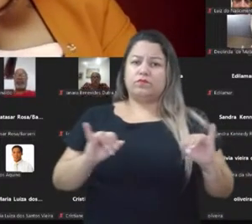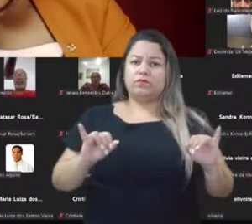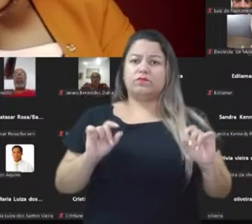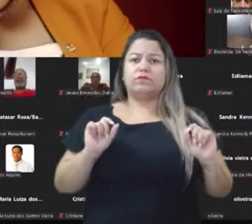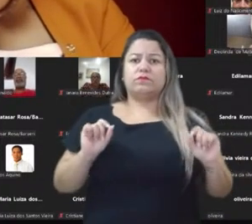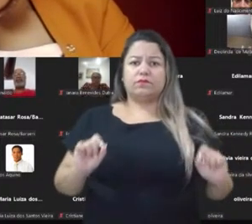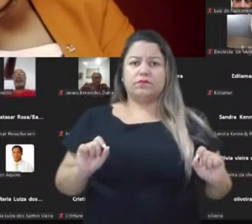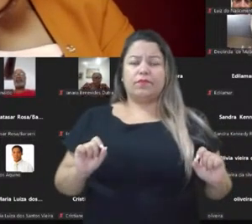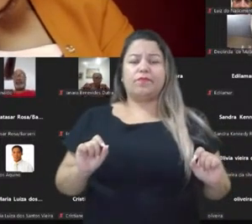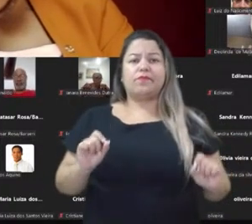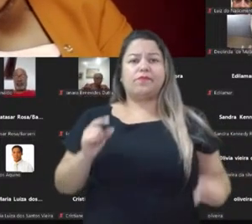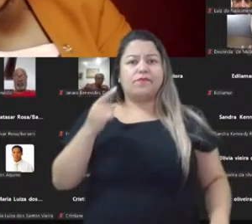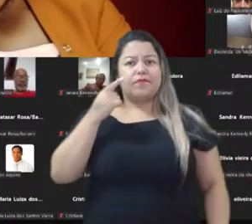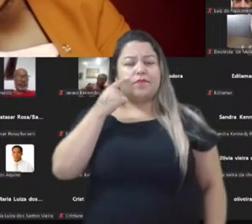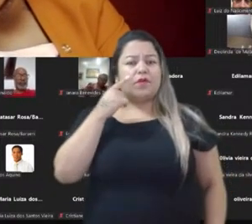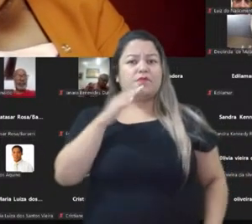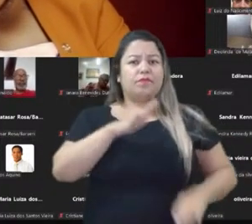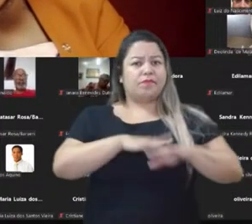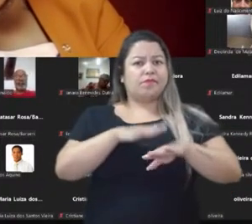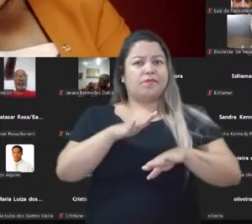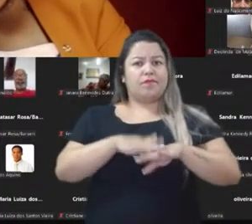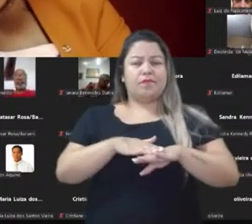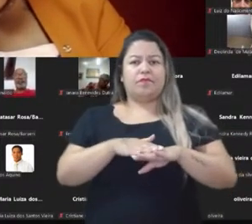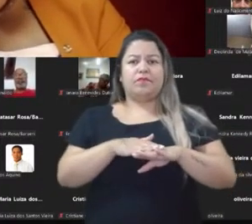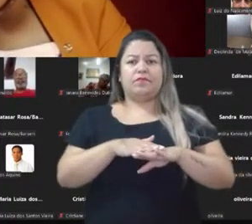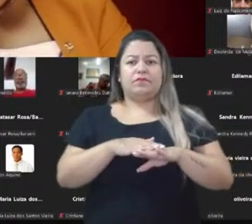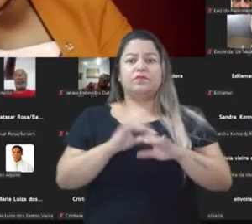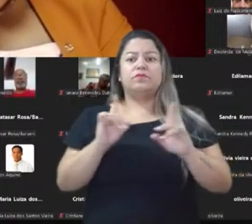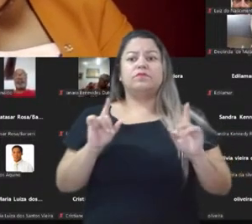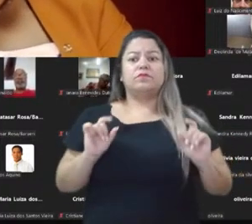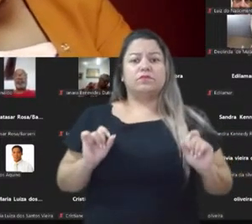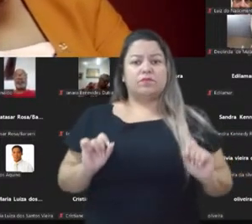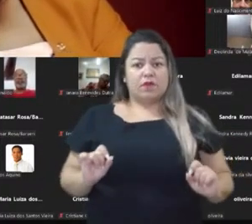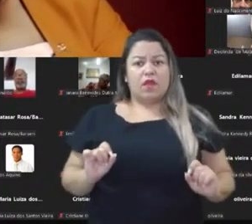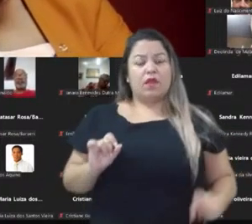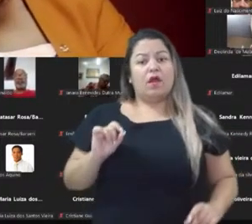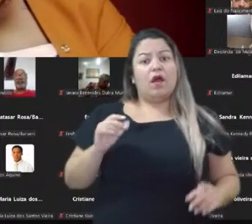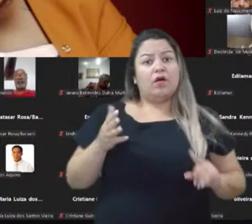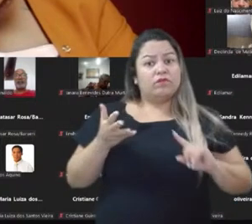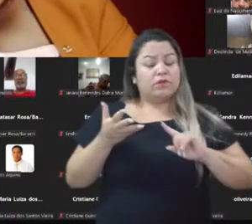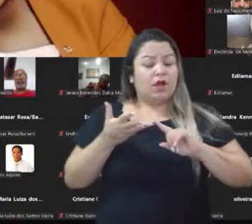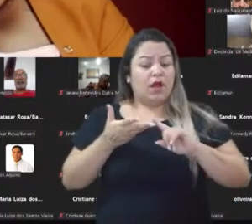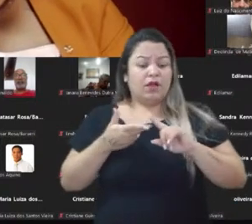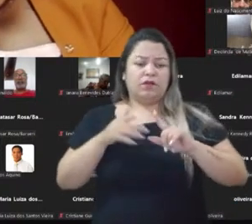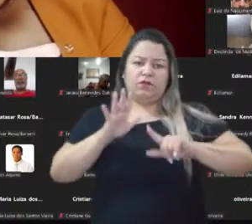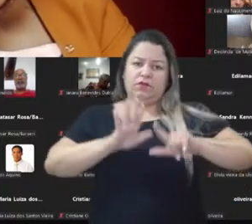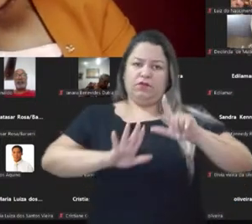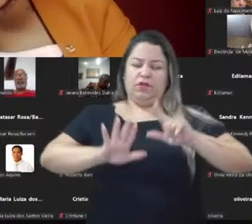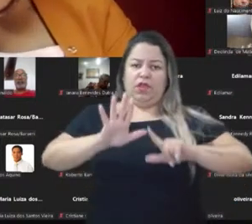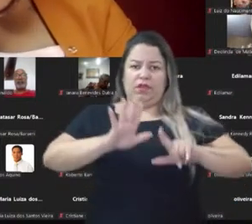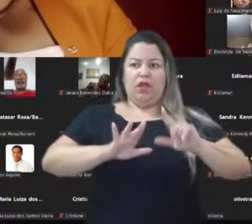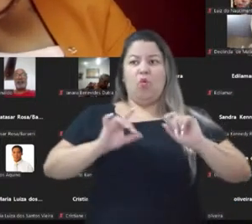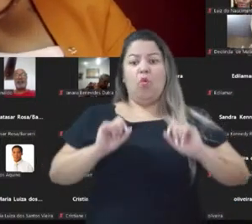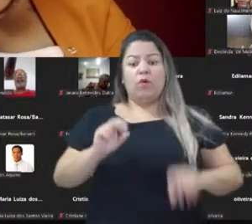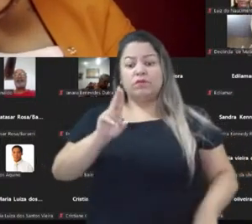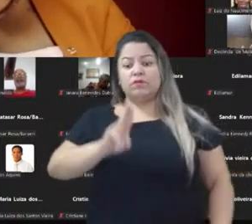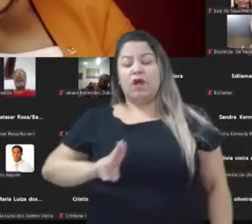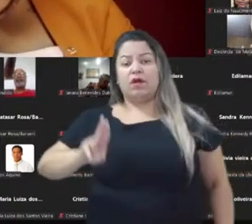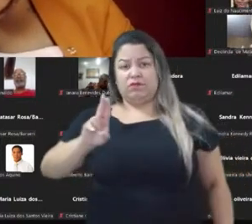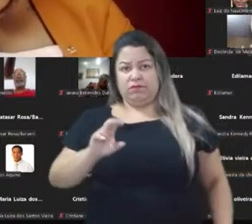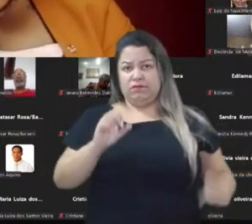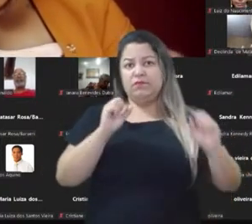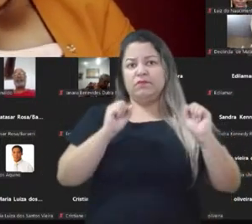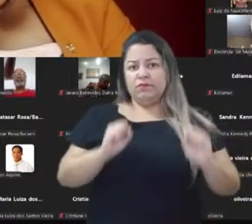a atenção está cada vez mais fragmentada, são várias plataformas que o usuário pode